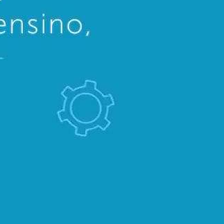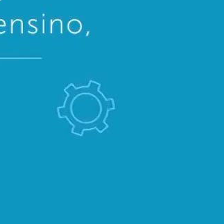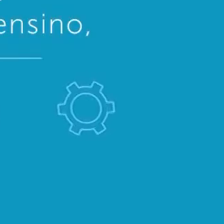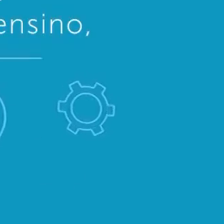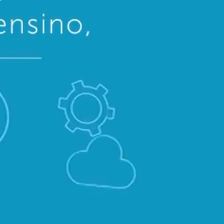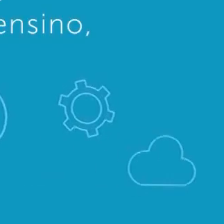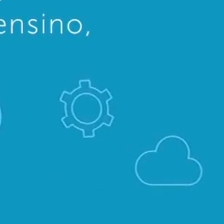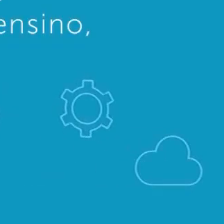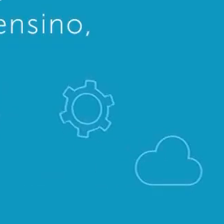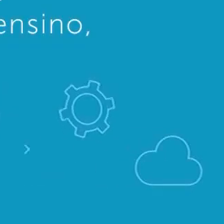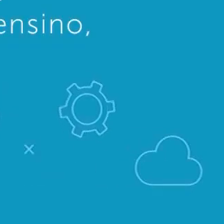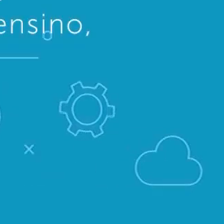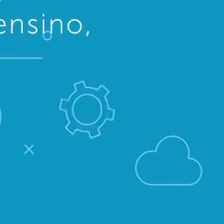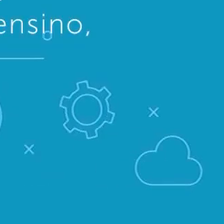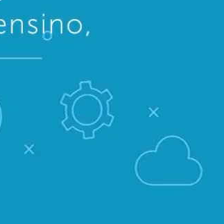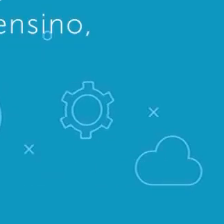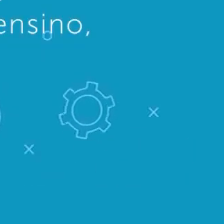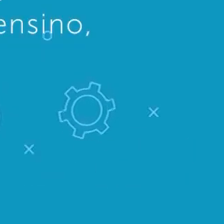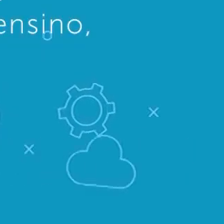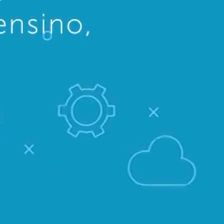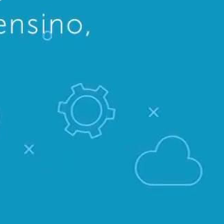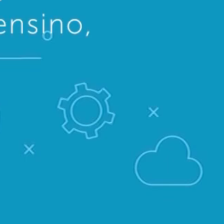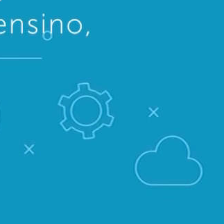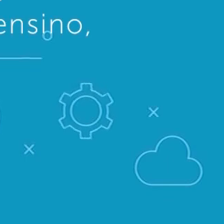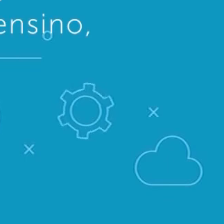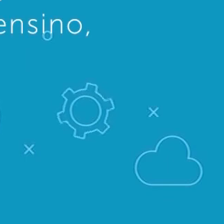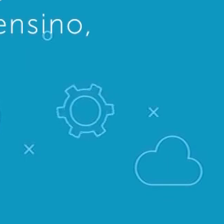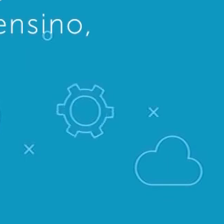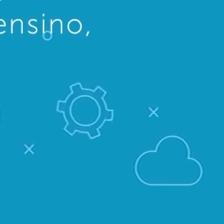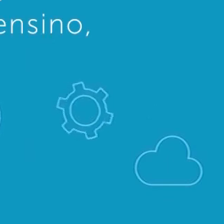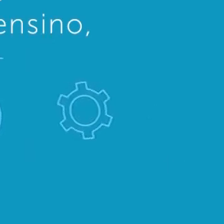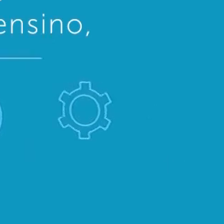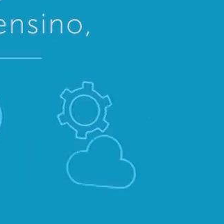Tchau. Tchau. Tchau. Tchau.